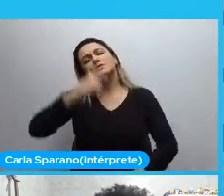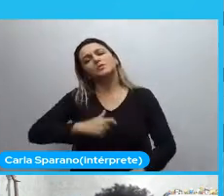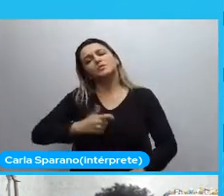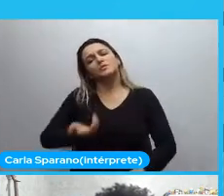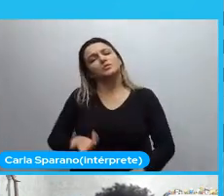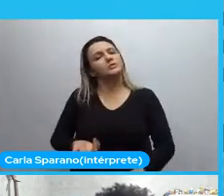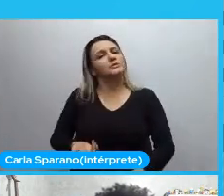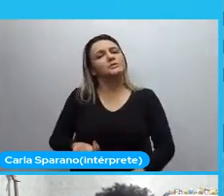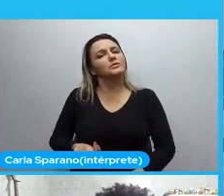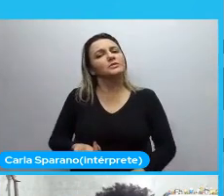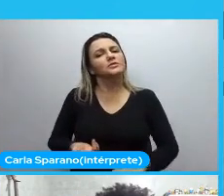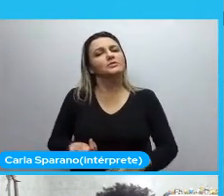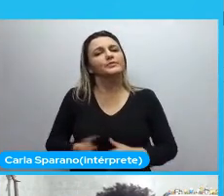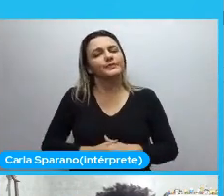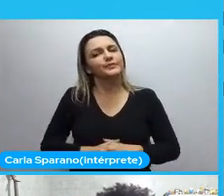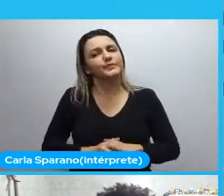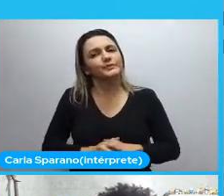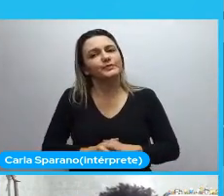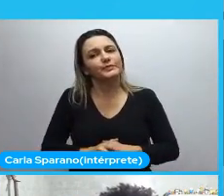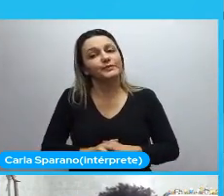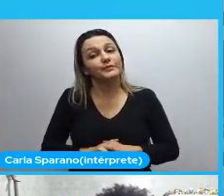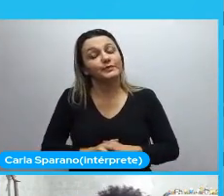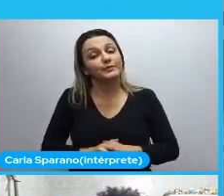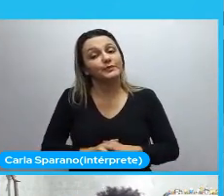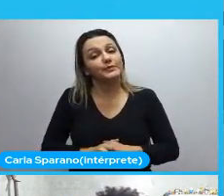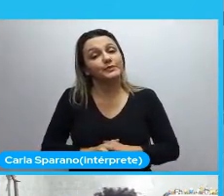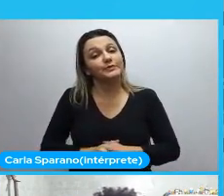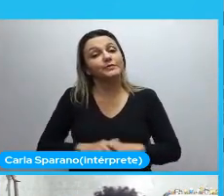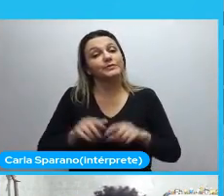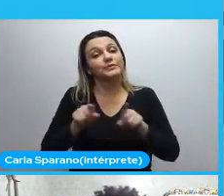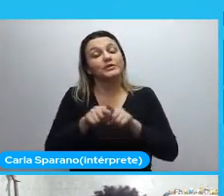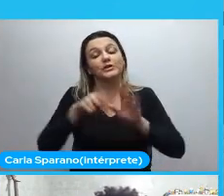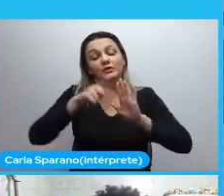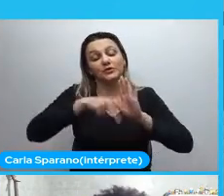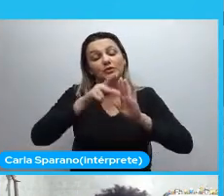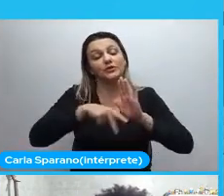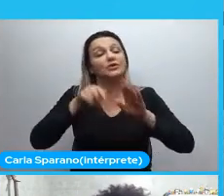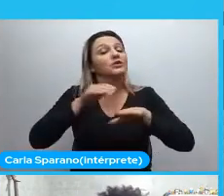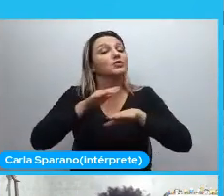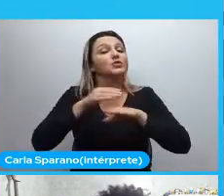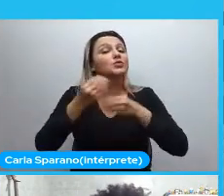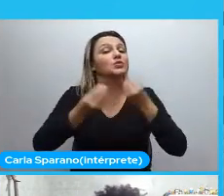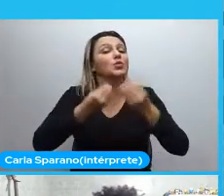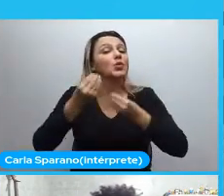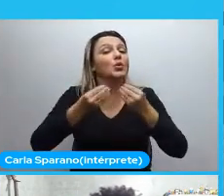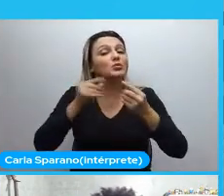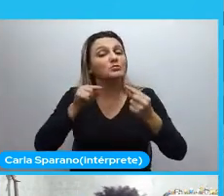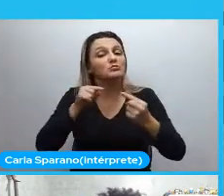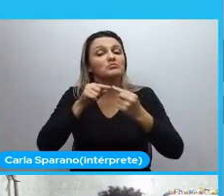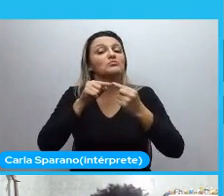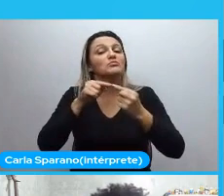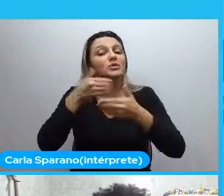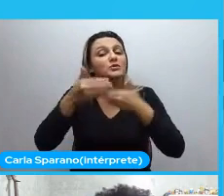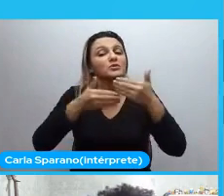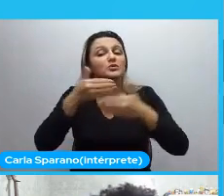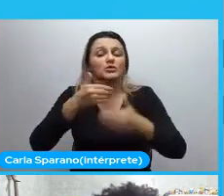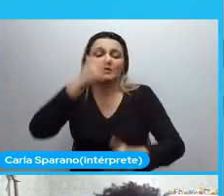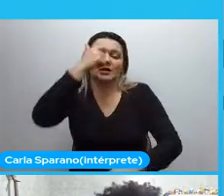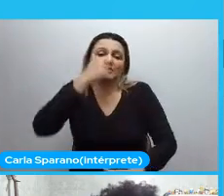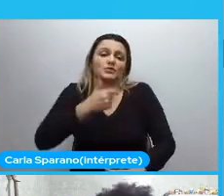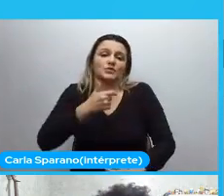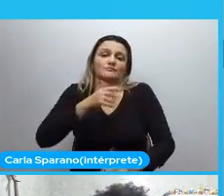E o que esses projetos fazem. Como eles chegaram nesse processo de quem eu sou.